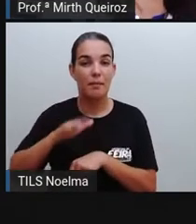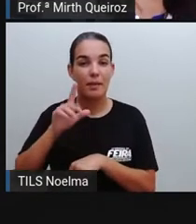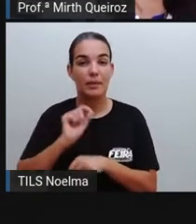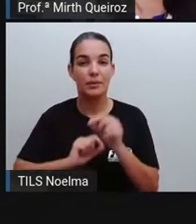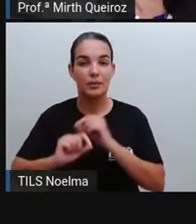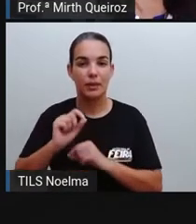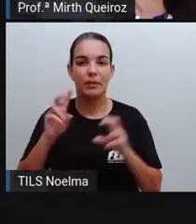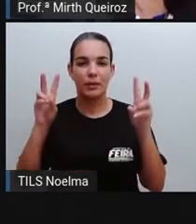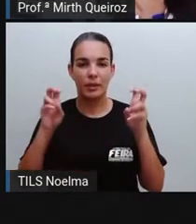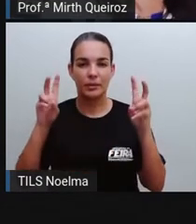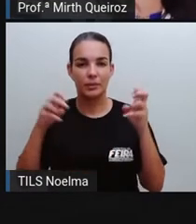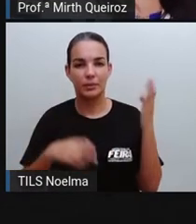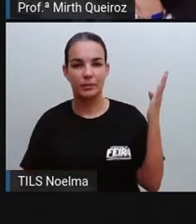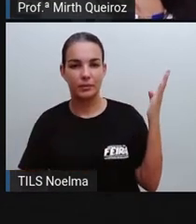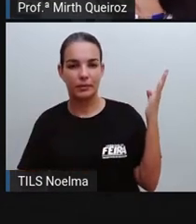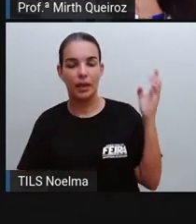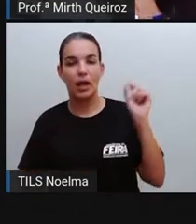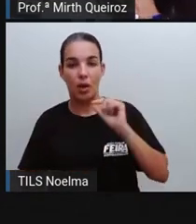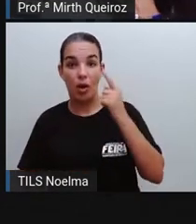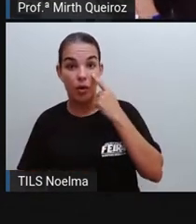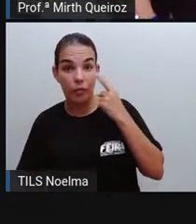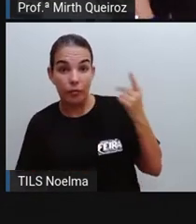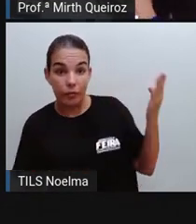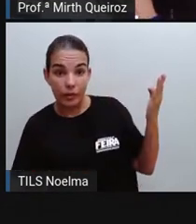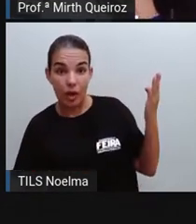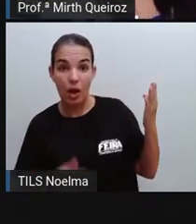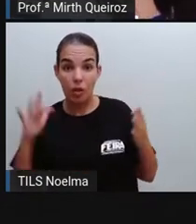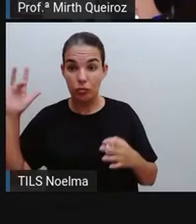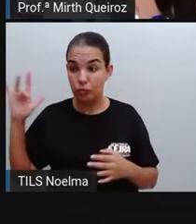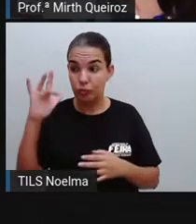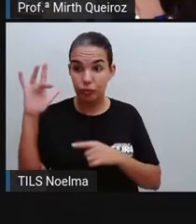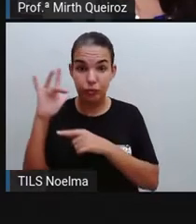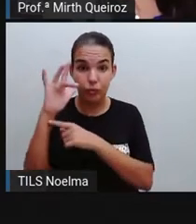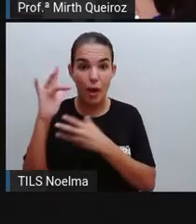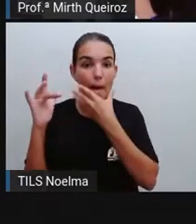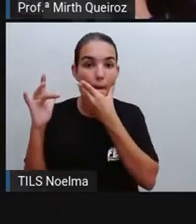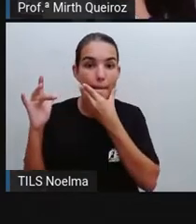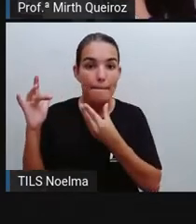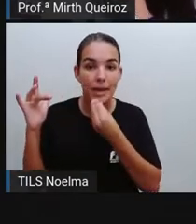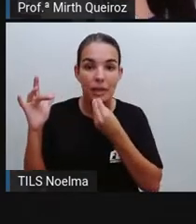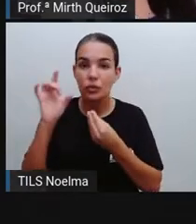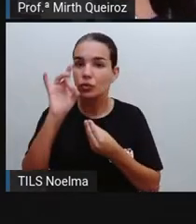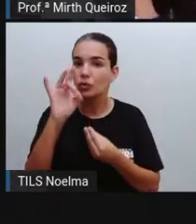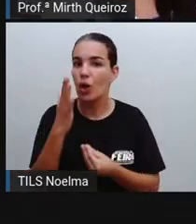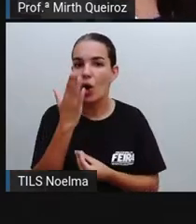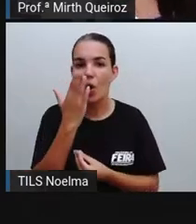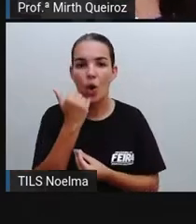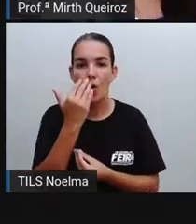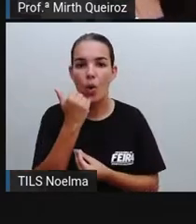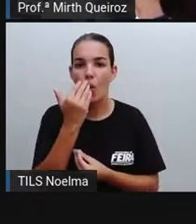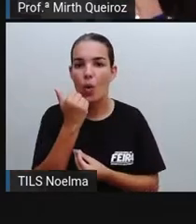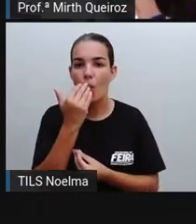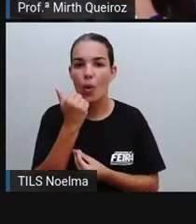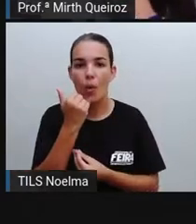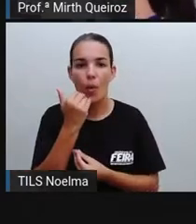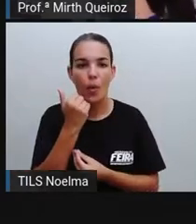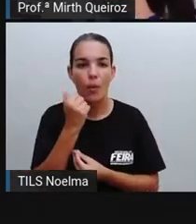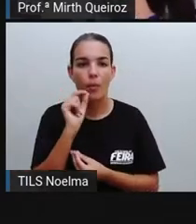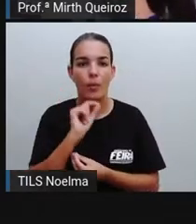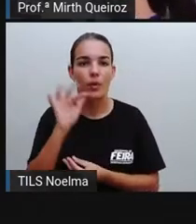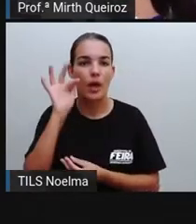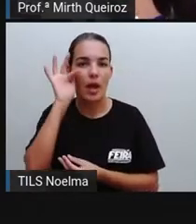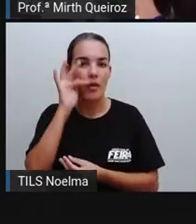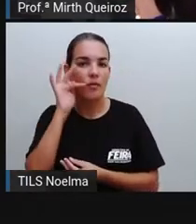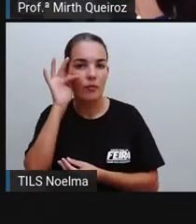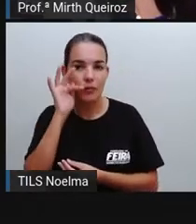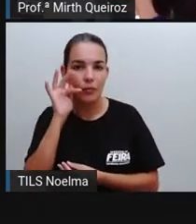esses assuntos. O macho, como qualquer espécie, alimenta-se exclusivamente da fêmea, como a gente viu. A fêmea, no